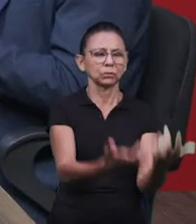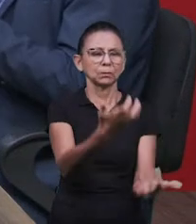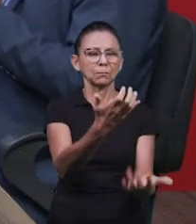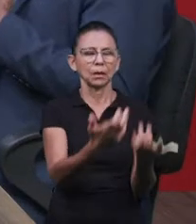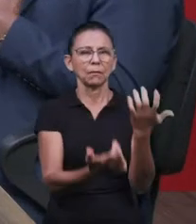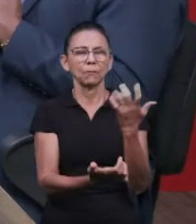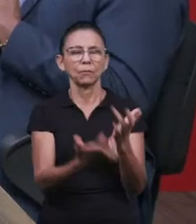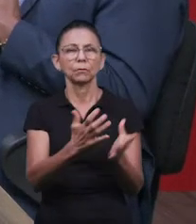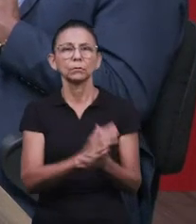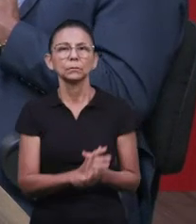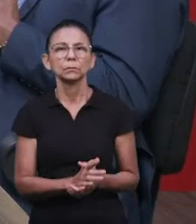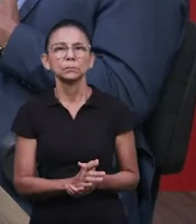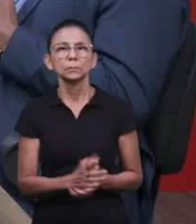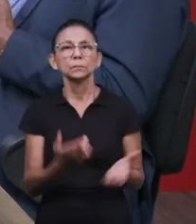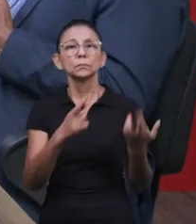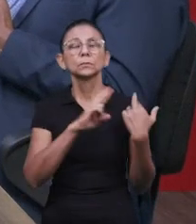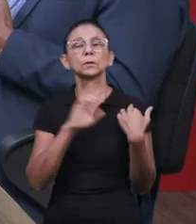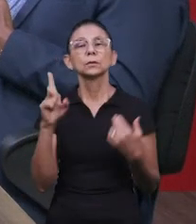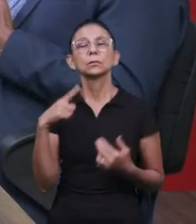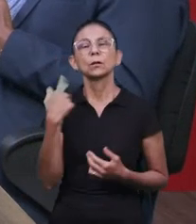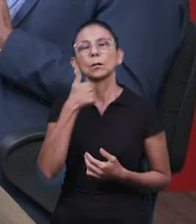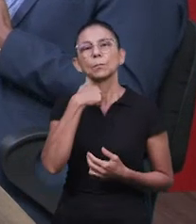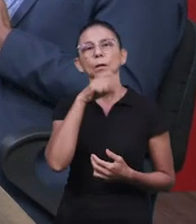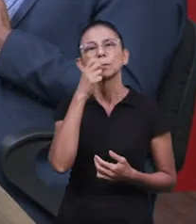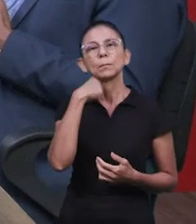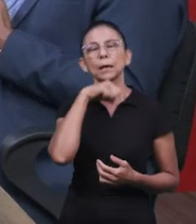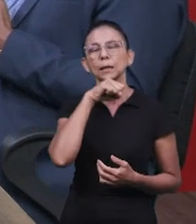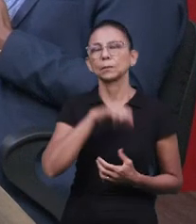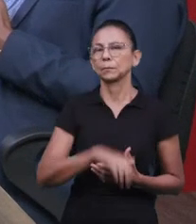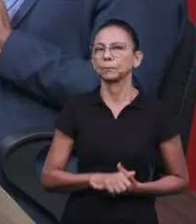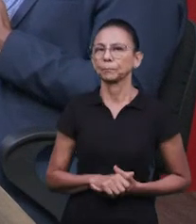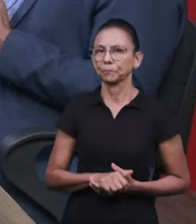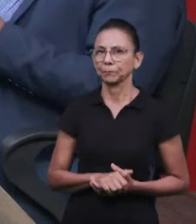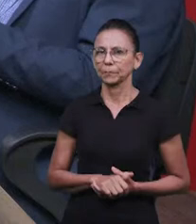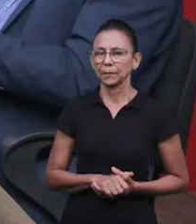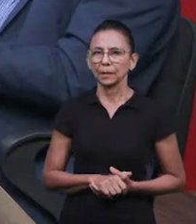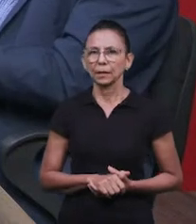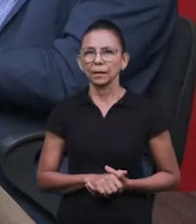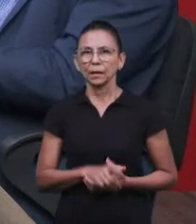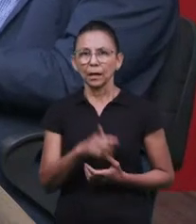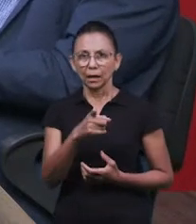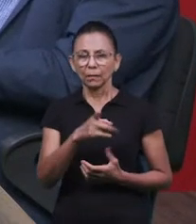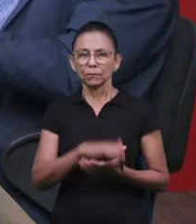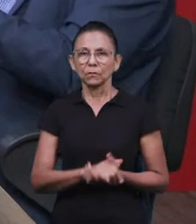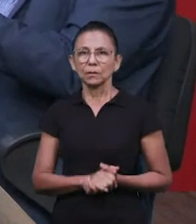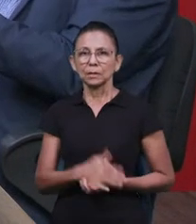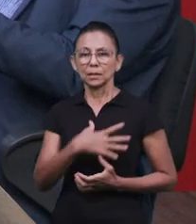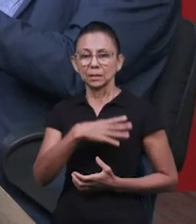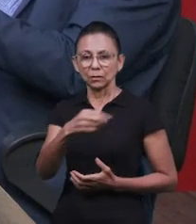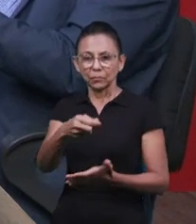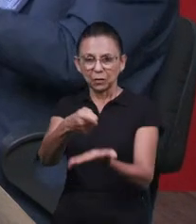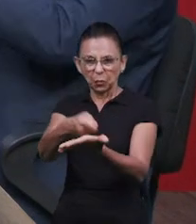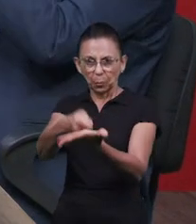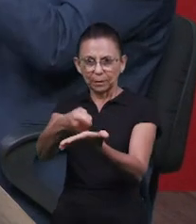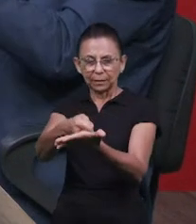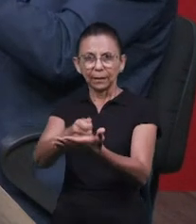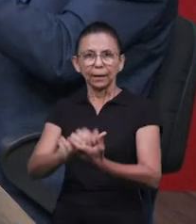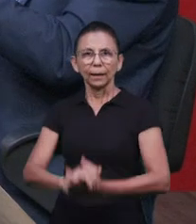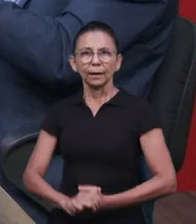o que cabe aos pais, nós como pais, você tentar, ao invés de forçar o seu filho a